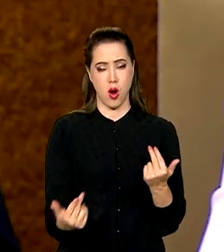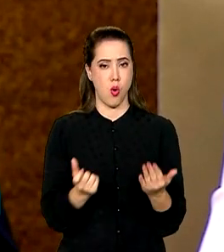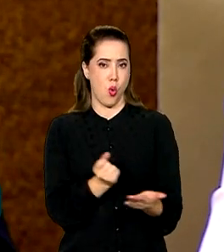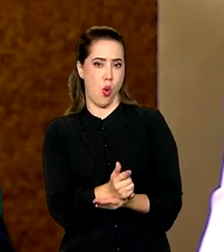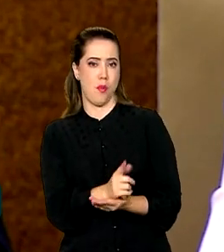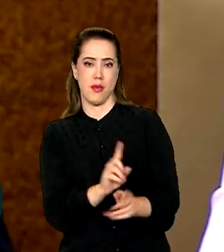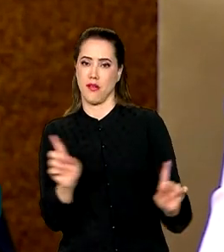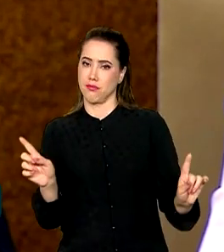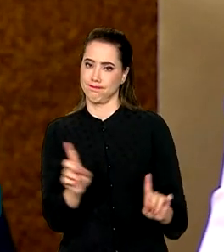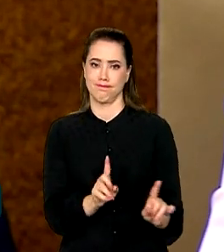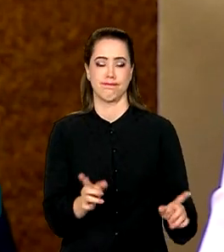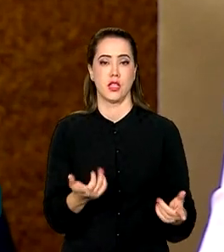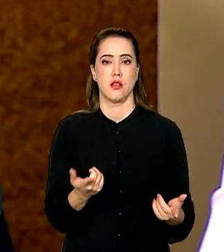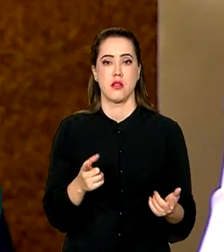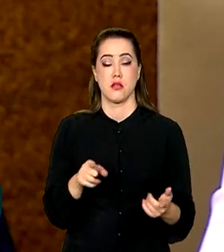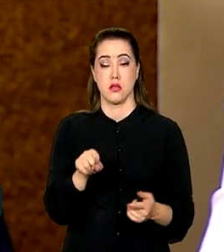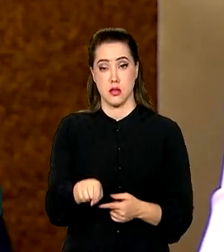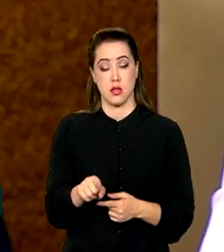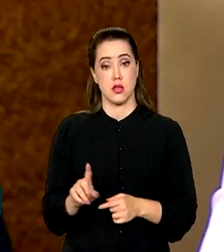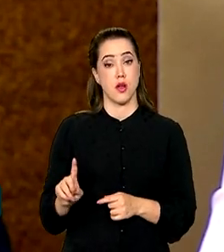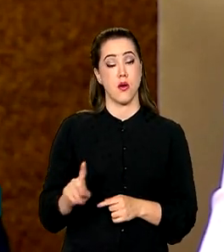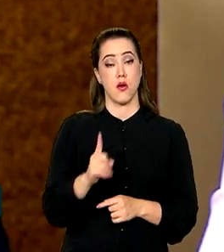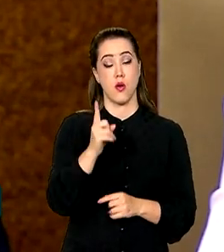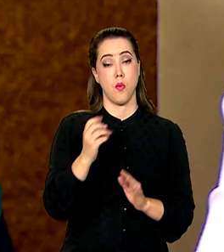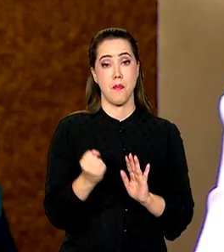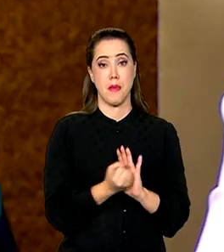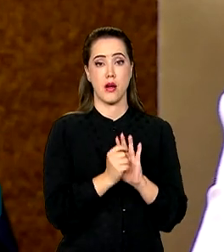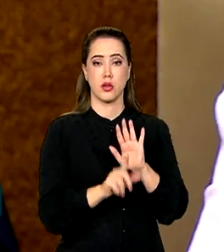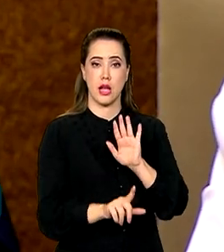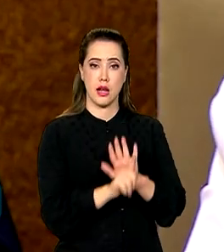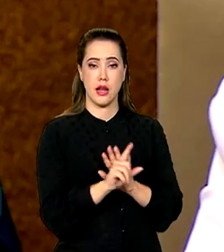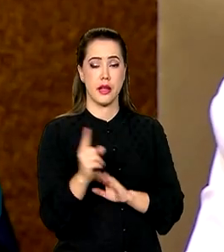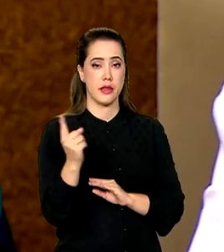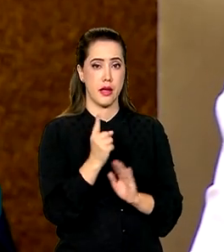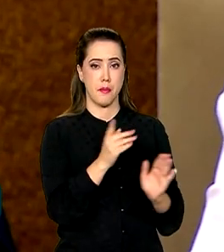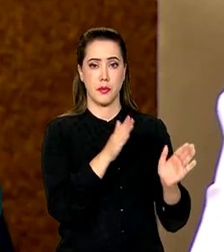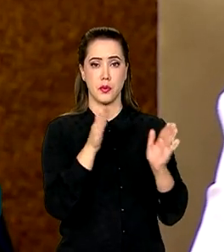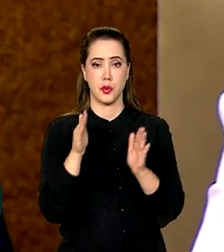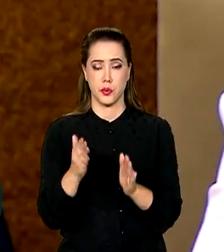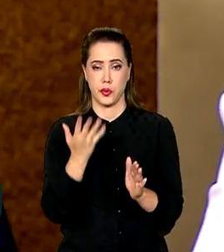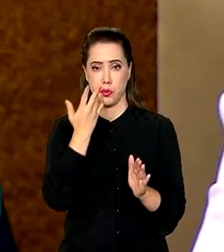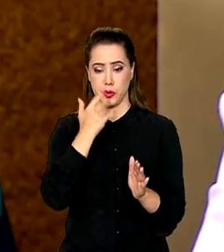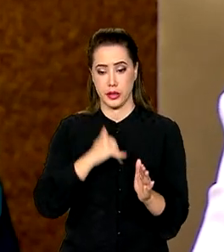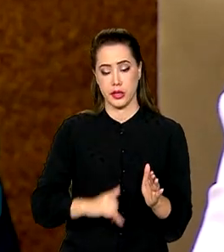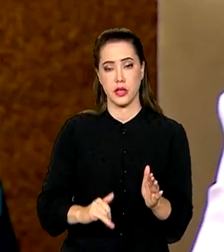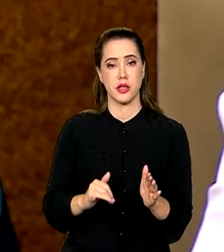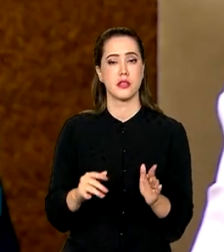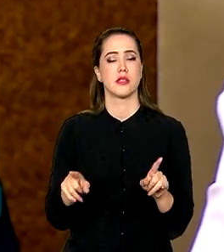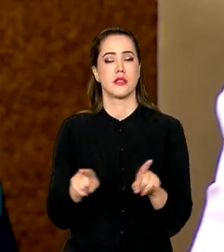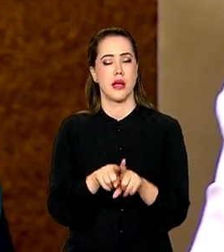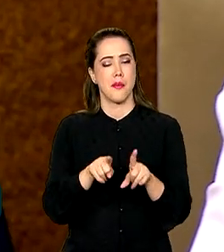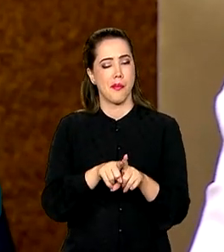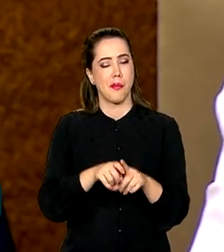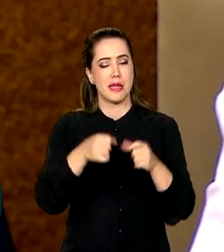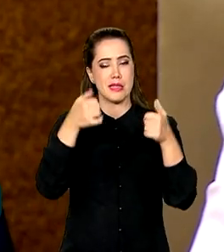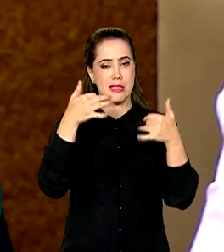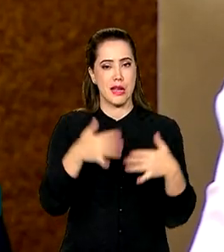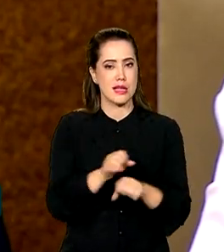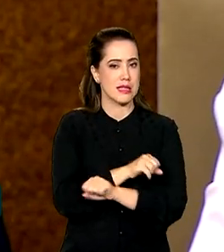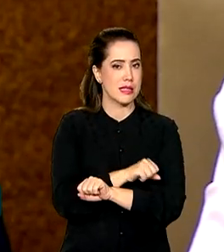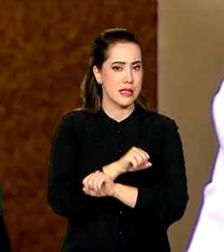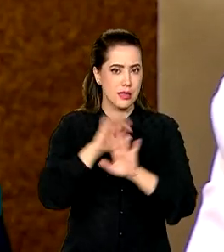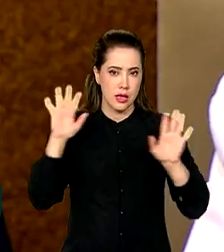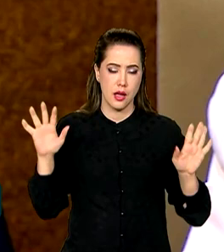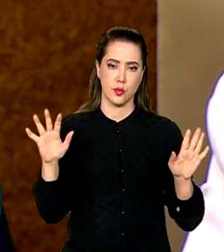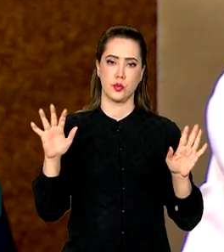O marco legal da primeira infância, de igual maneira, é perempitório no